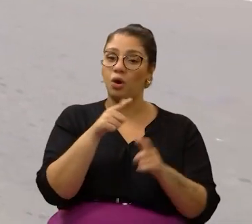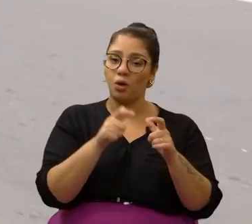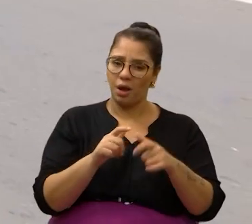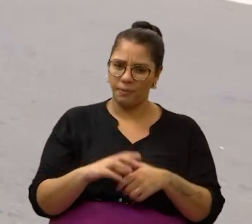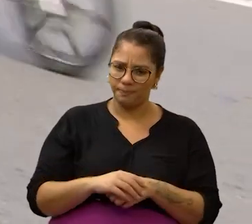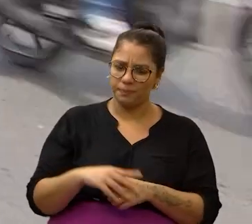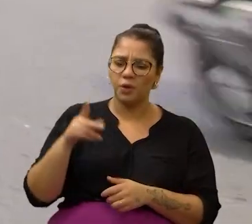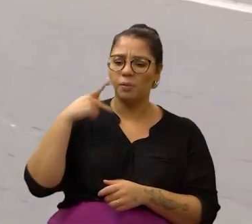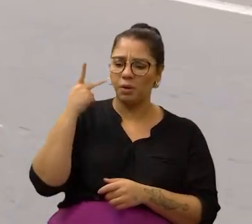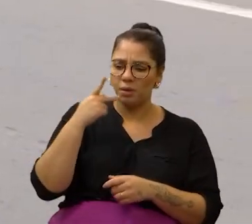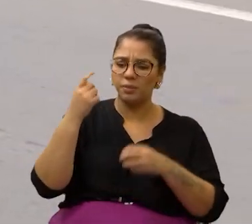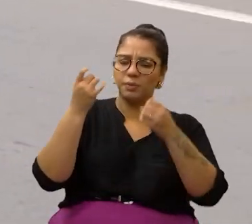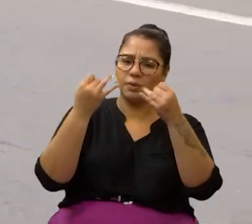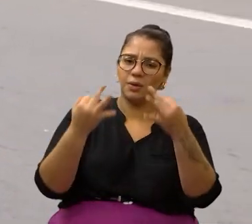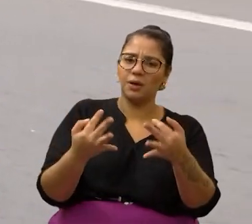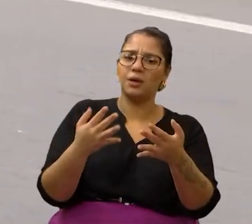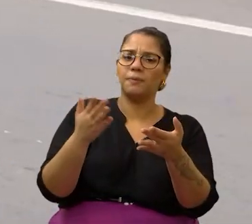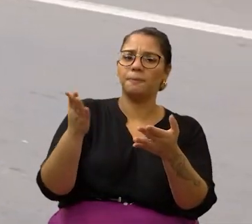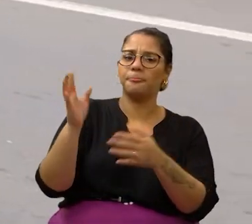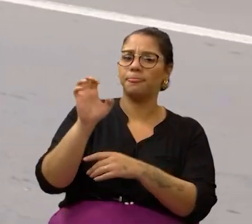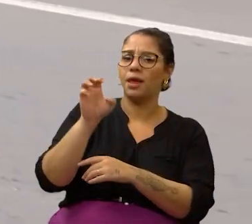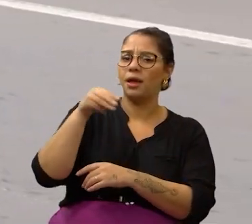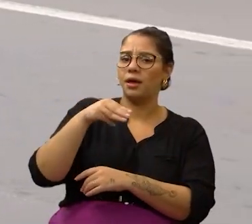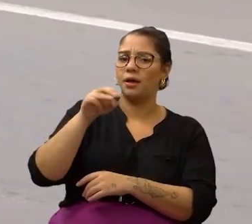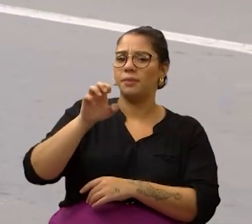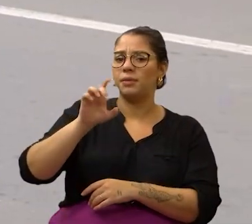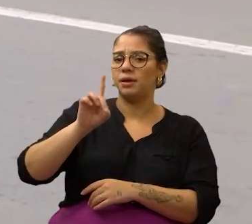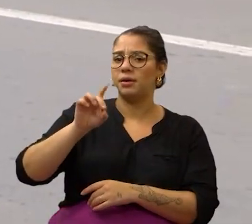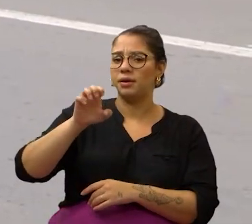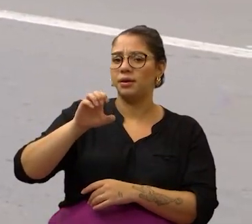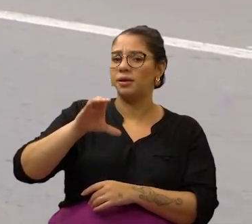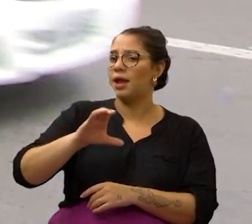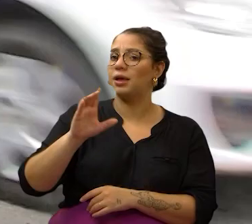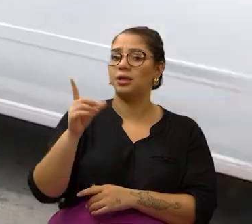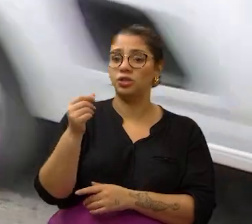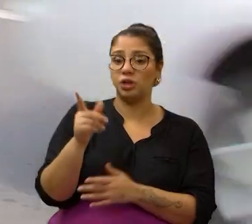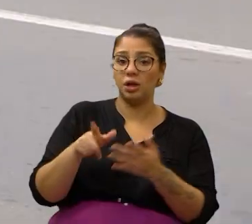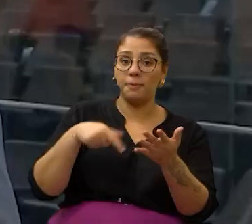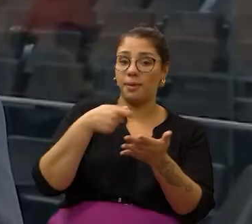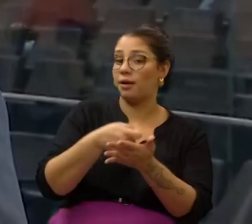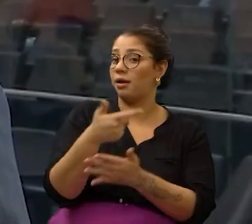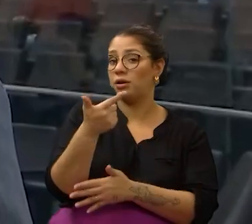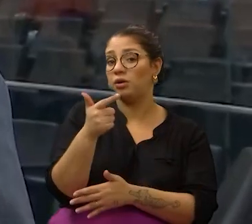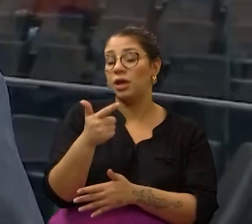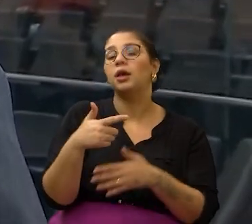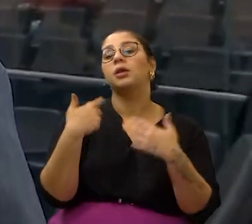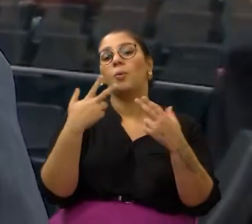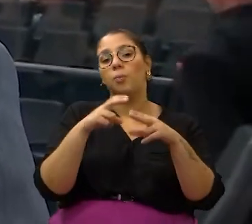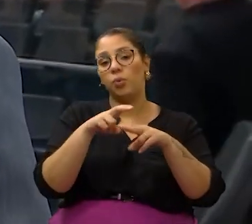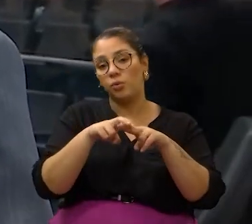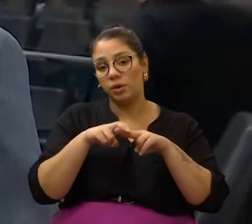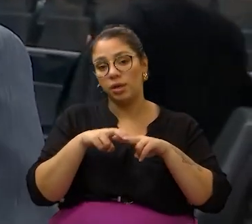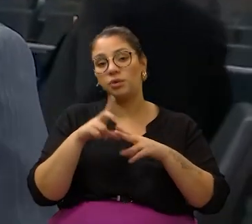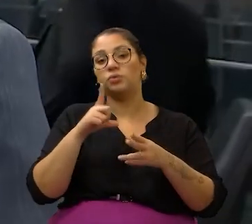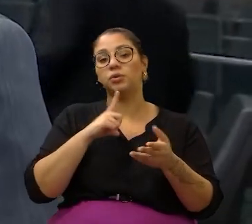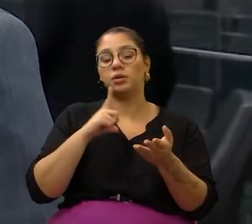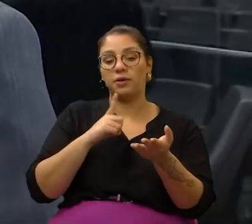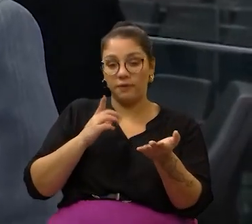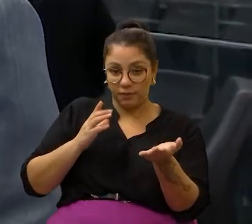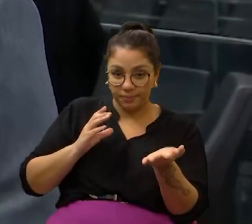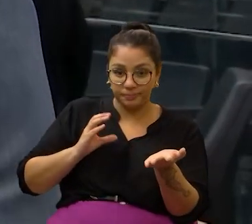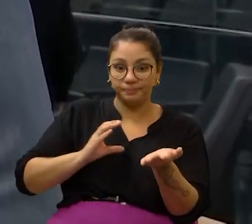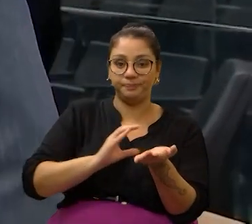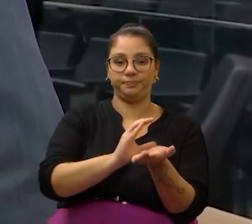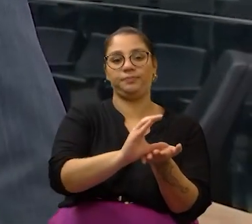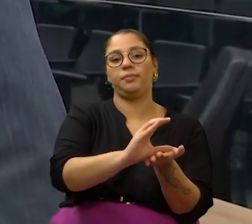O parlamentar ressalta que a Indec não teria recursos para a implantação do sistema semafórico e, por esse motivo, foi realizada